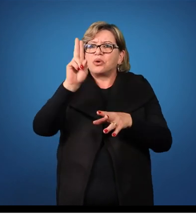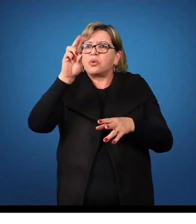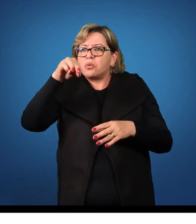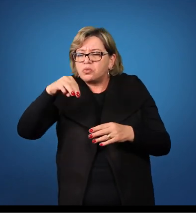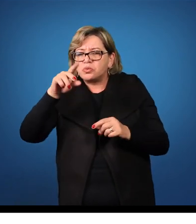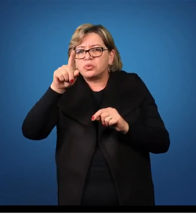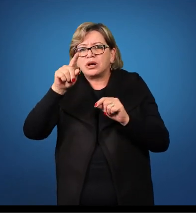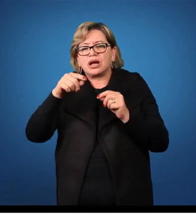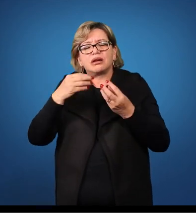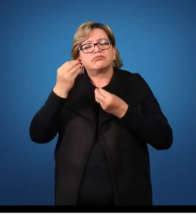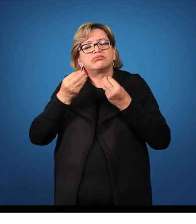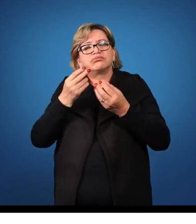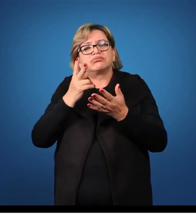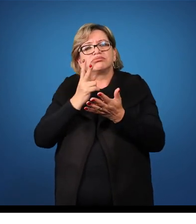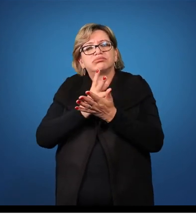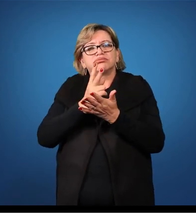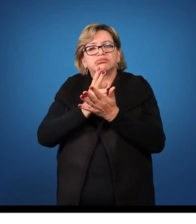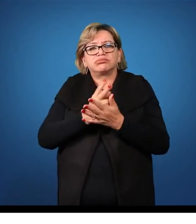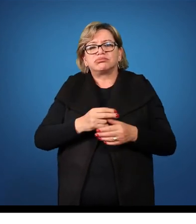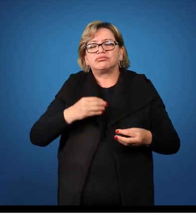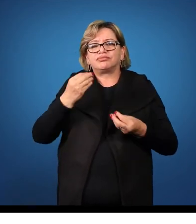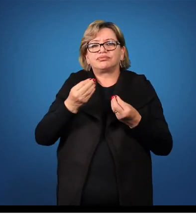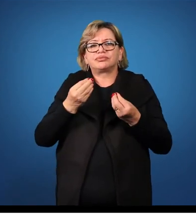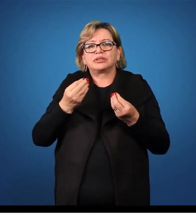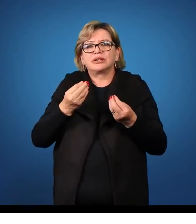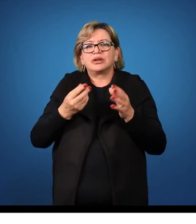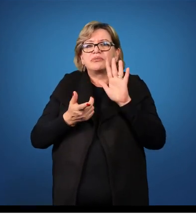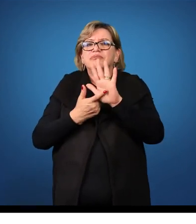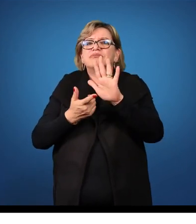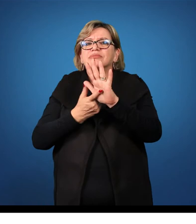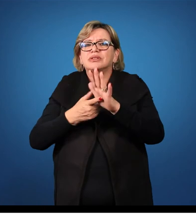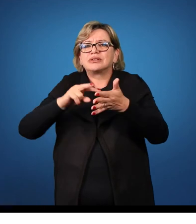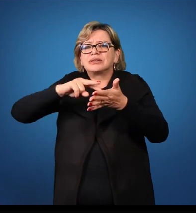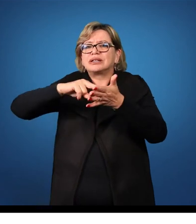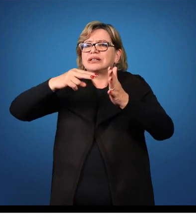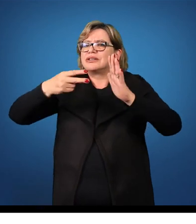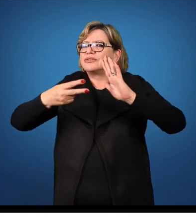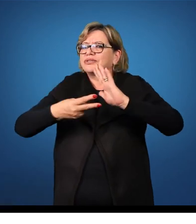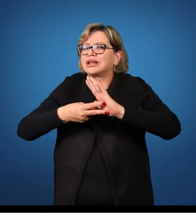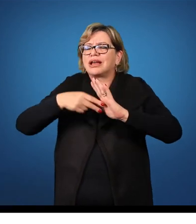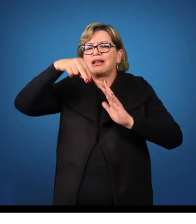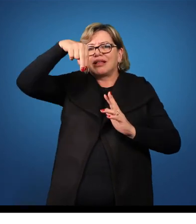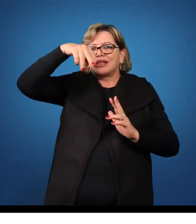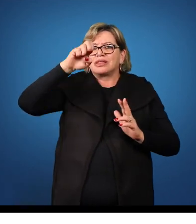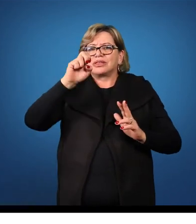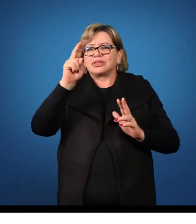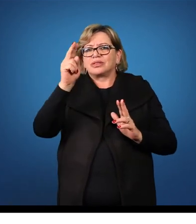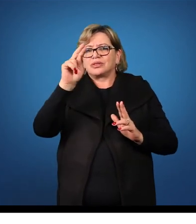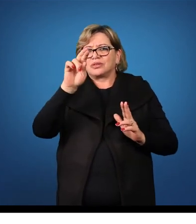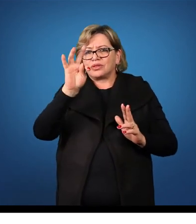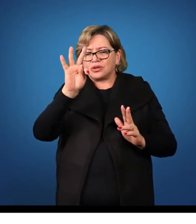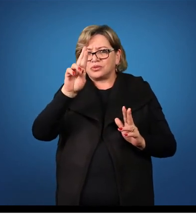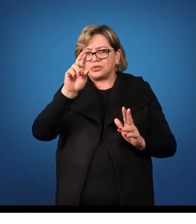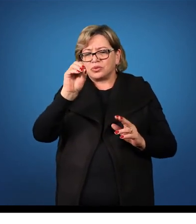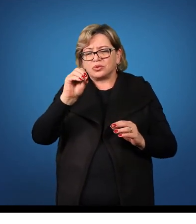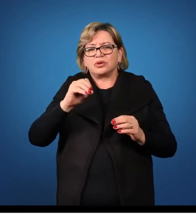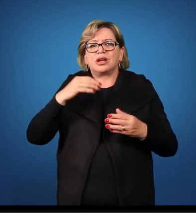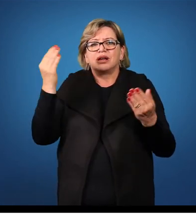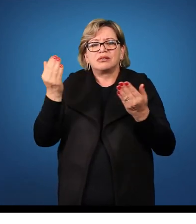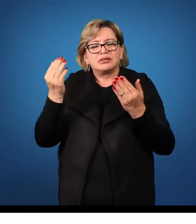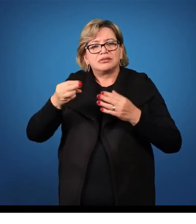nominativo, cujo genitivo é INI, significa que essa palavra é neutra. Na terceira